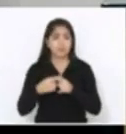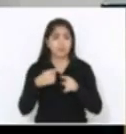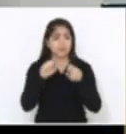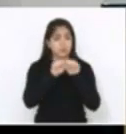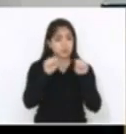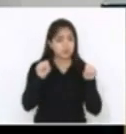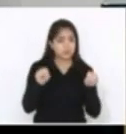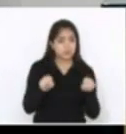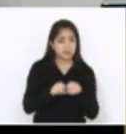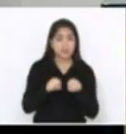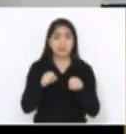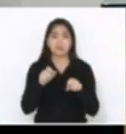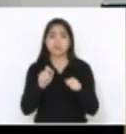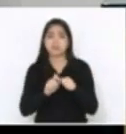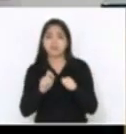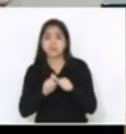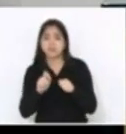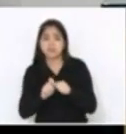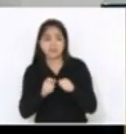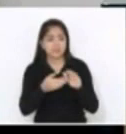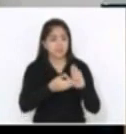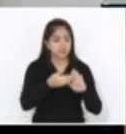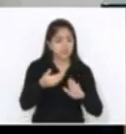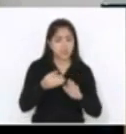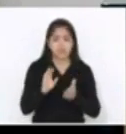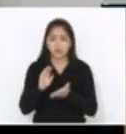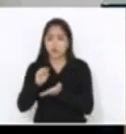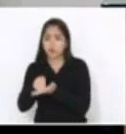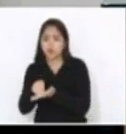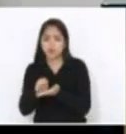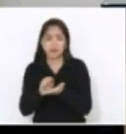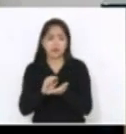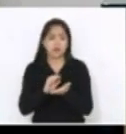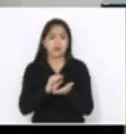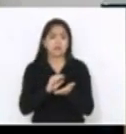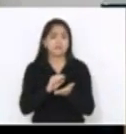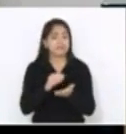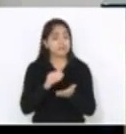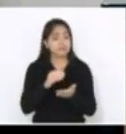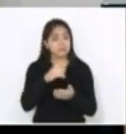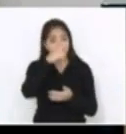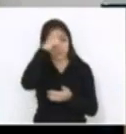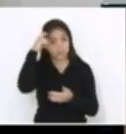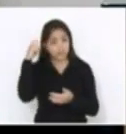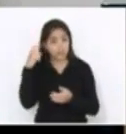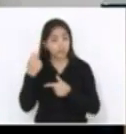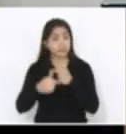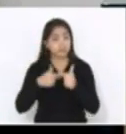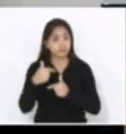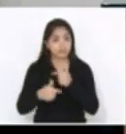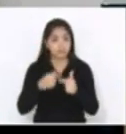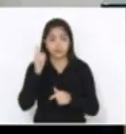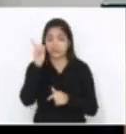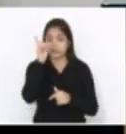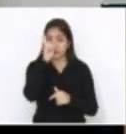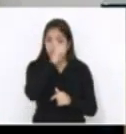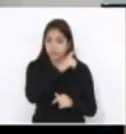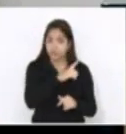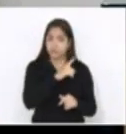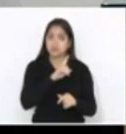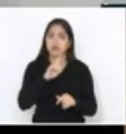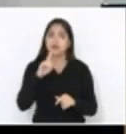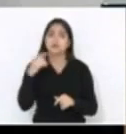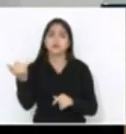que tinha que fazer, tinha que tirar daqui, colocar lá, ter um trabalhão, deputado Manamota. Aí depois